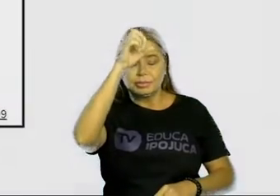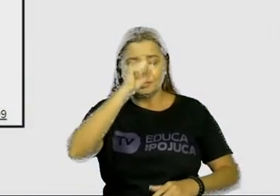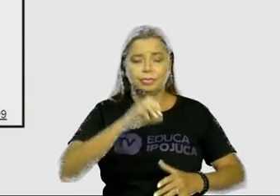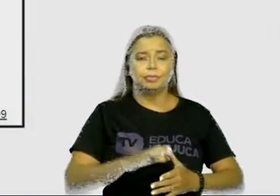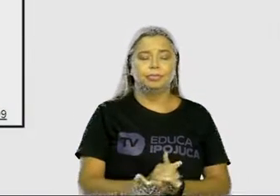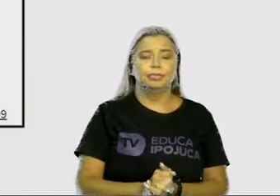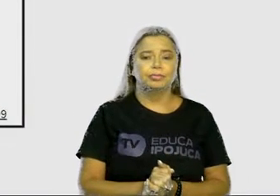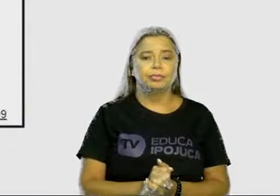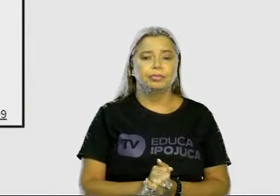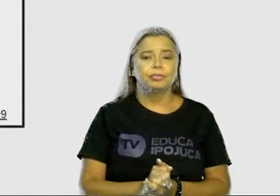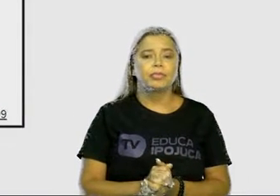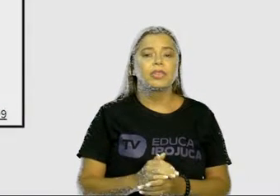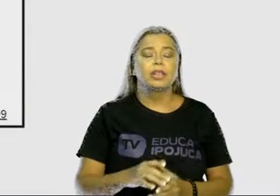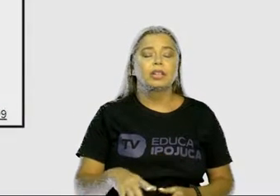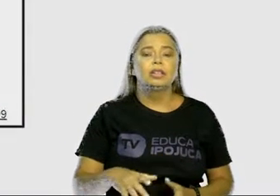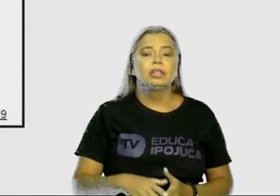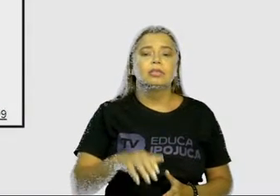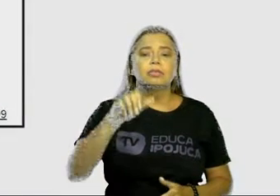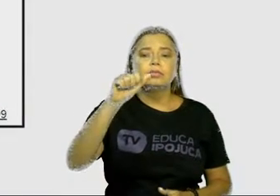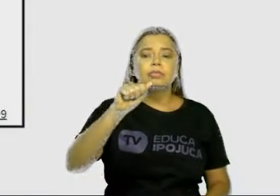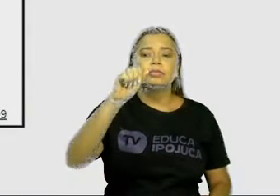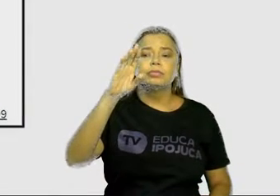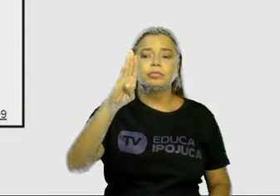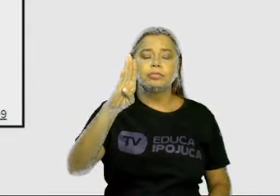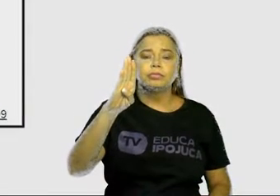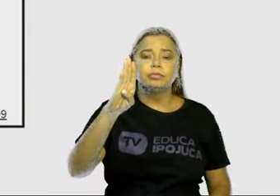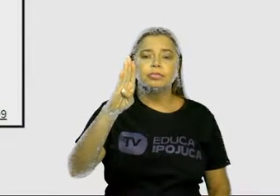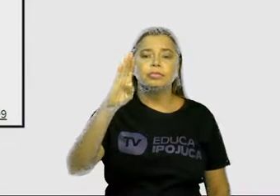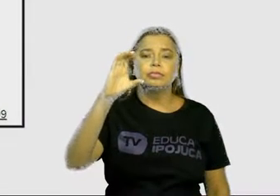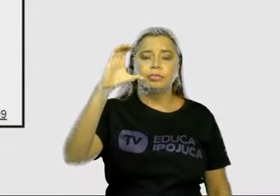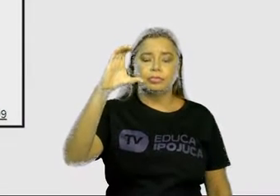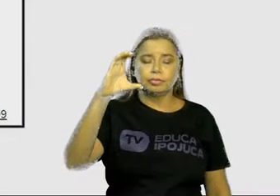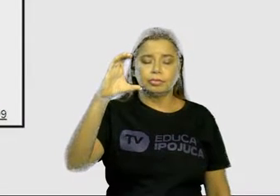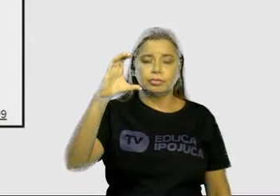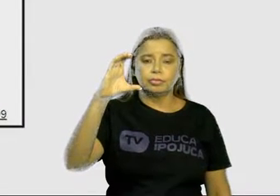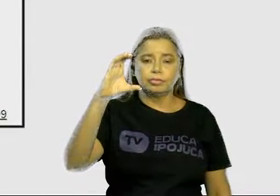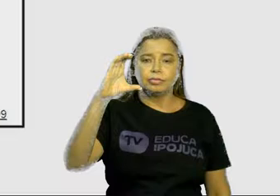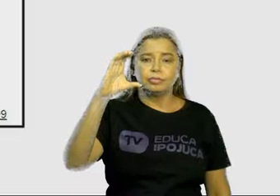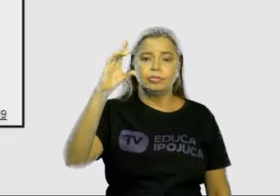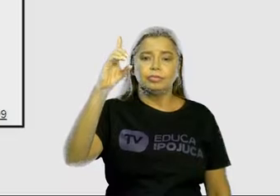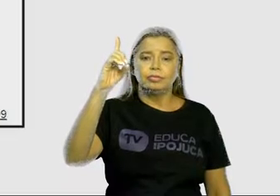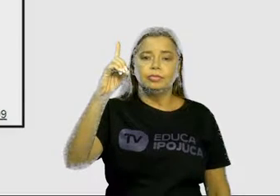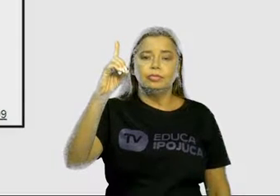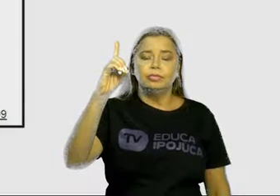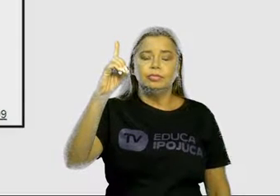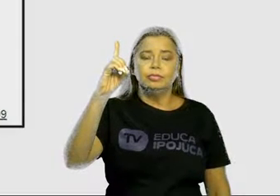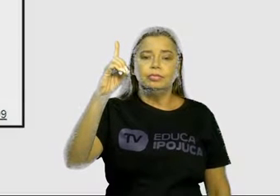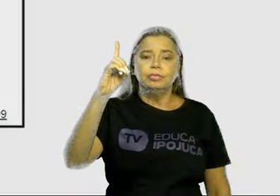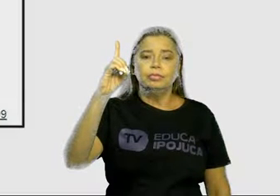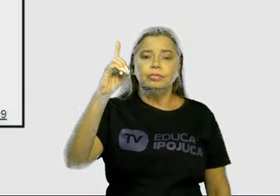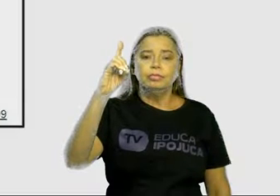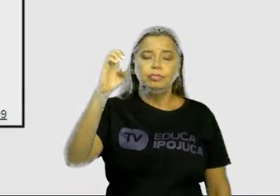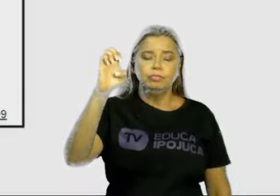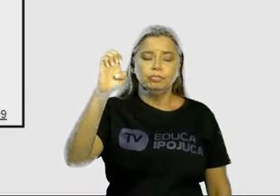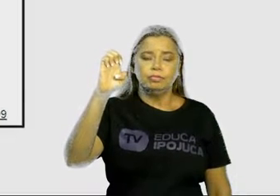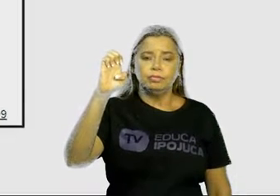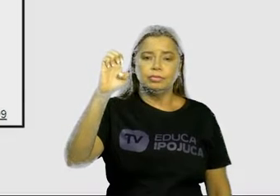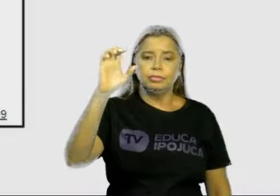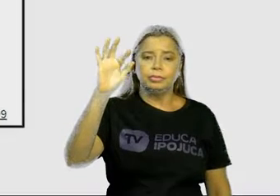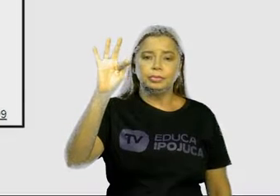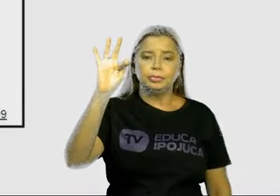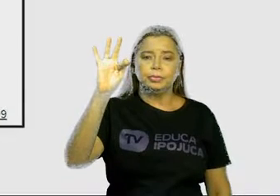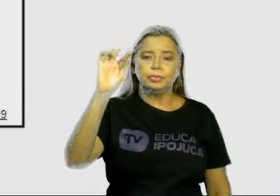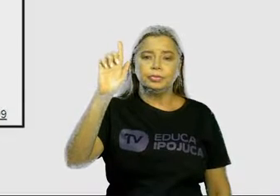Nosso alfabeto A, B, C, D, E,